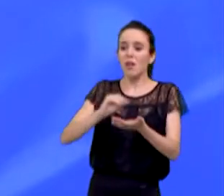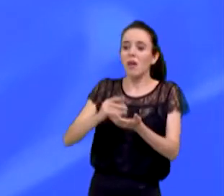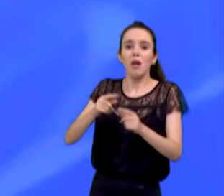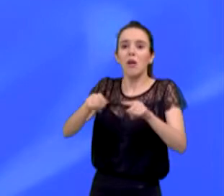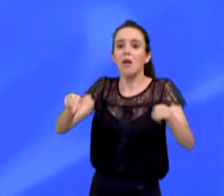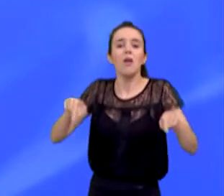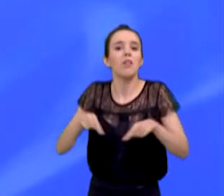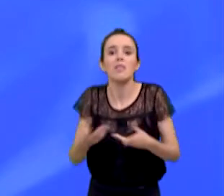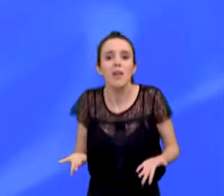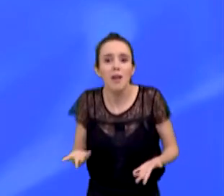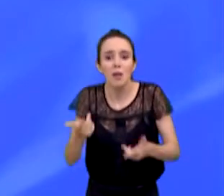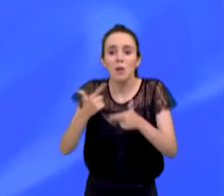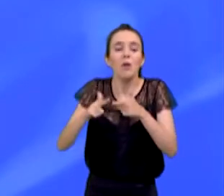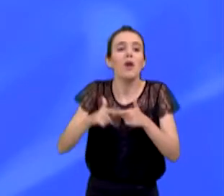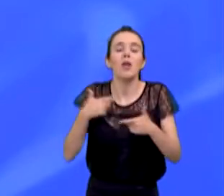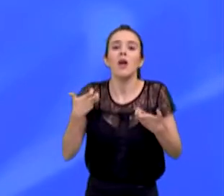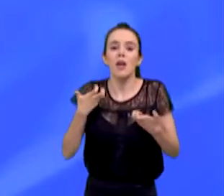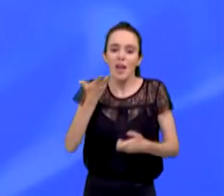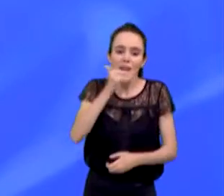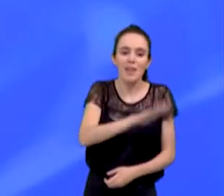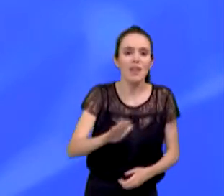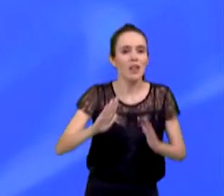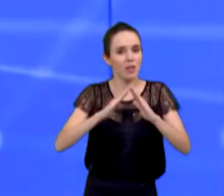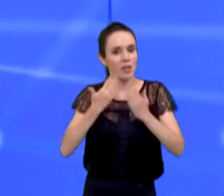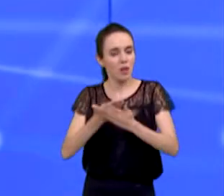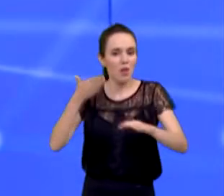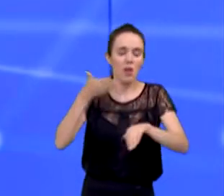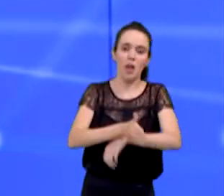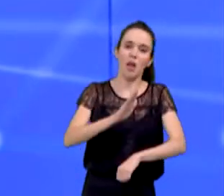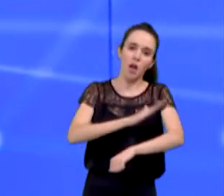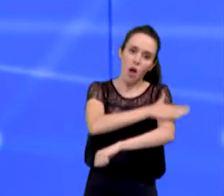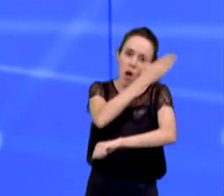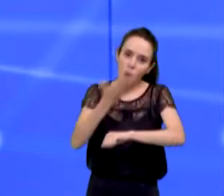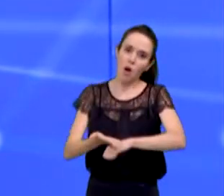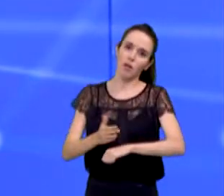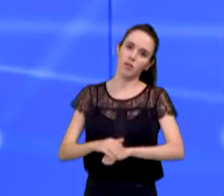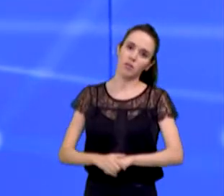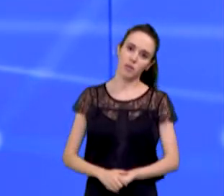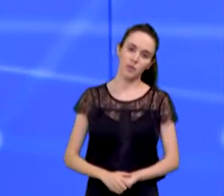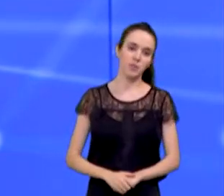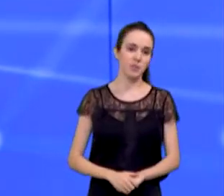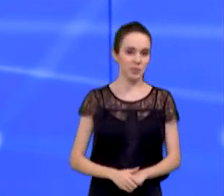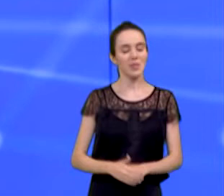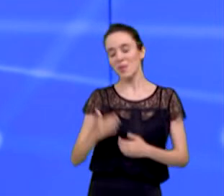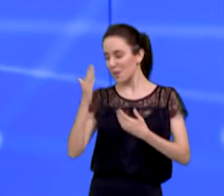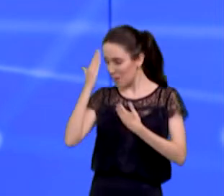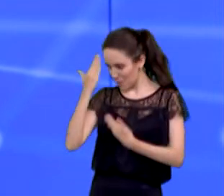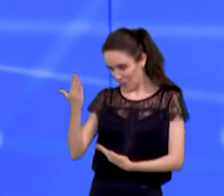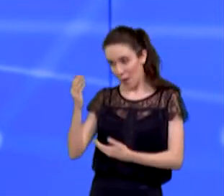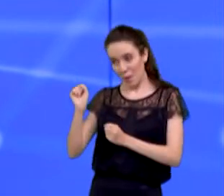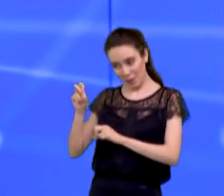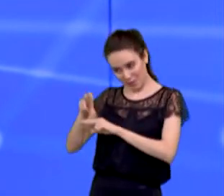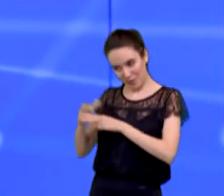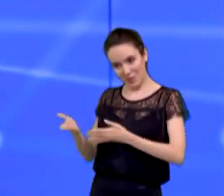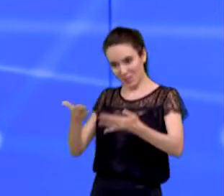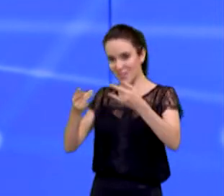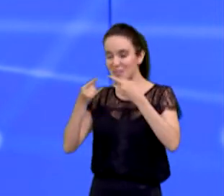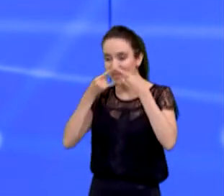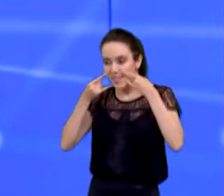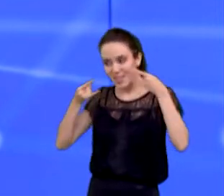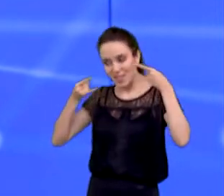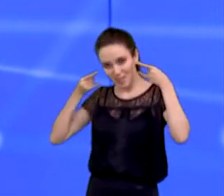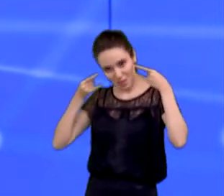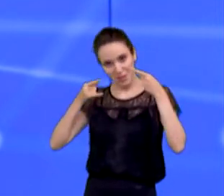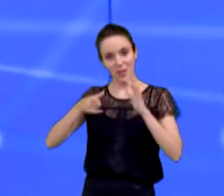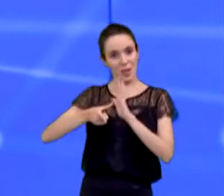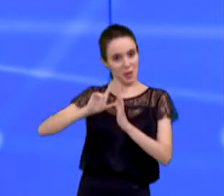Isso é inaceitável. A gente quer creche para todas as crianças em tempo integral. candidata. Muito obrigado. As candidatas podem retornar aos seus lugares com as máscaras. De acordo com o